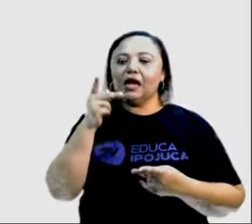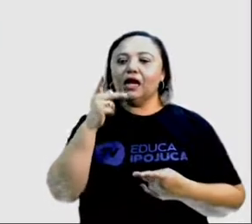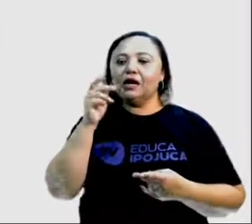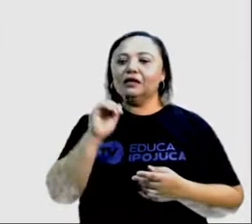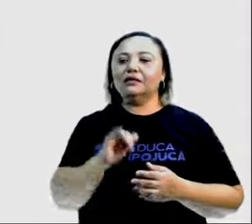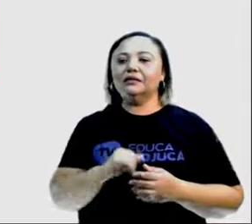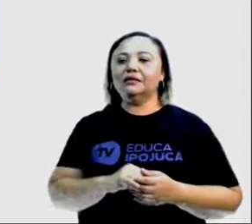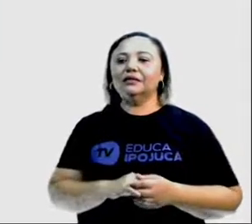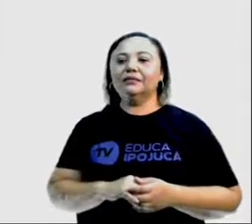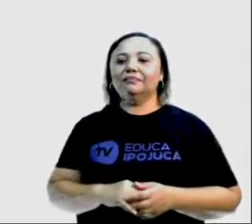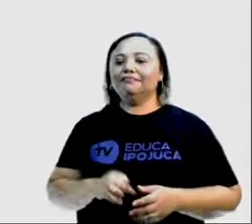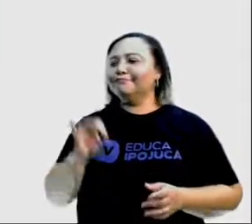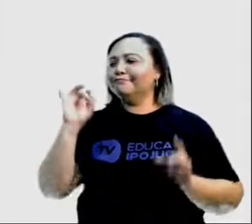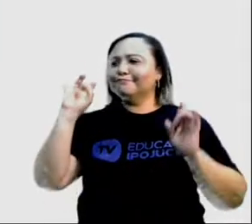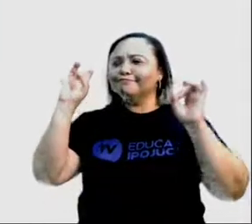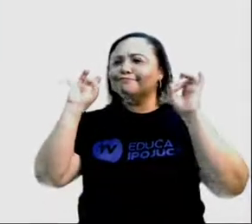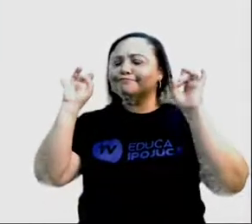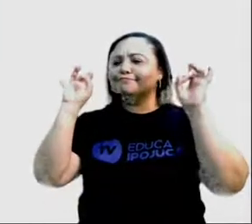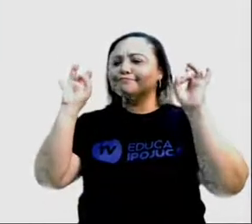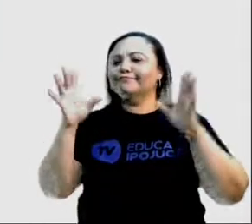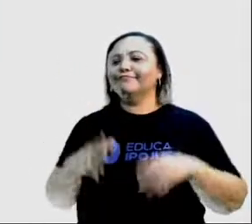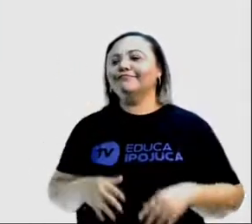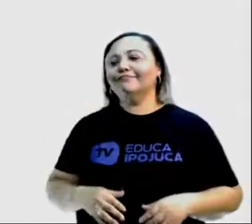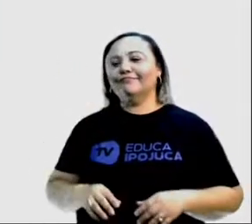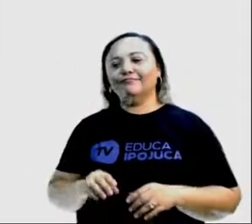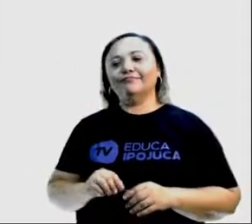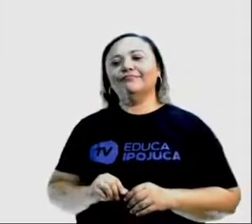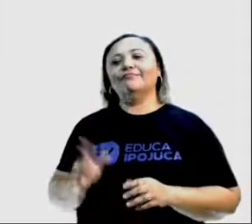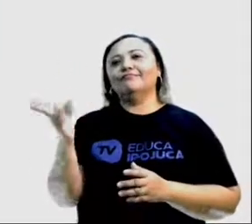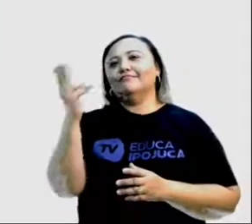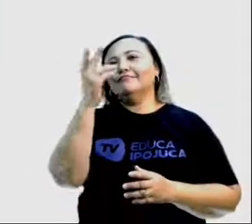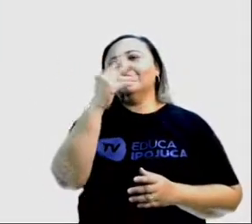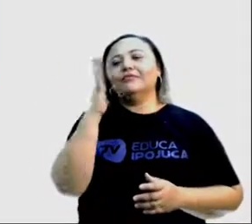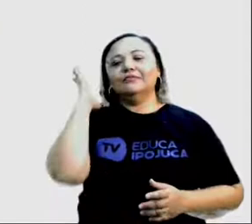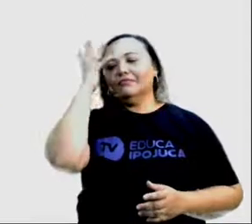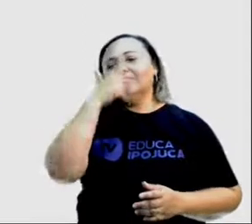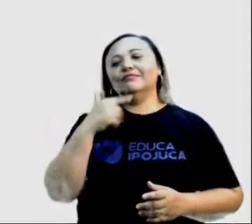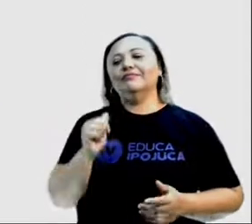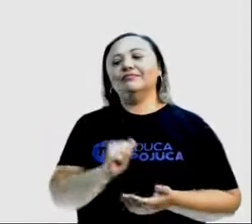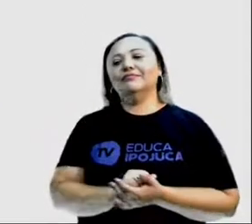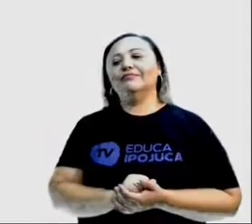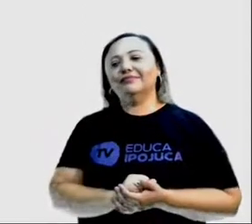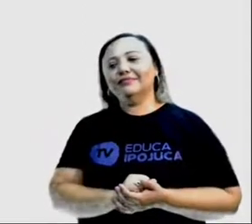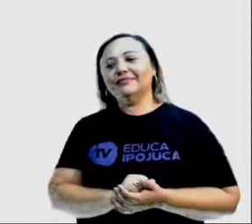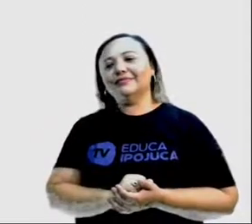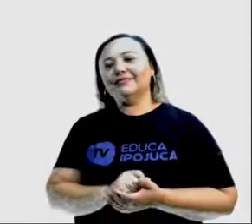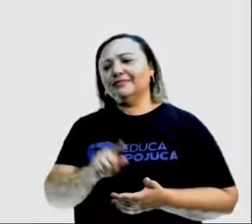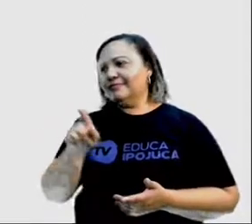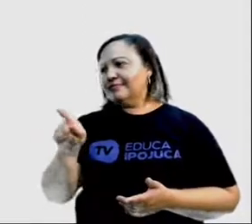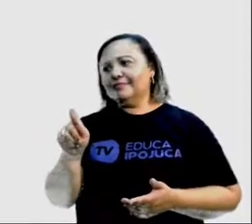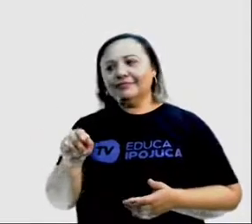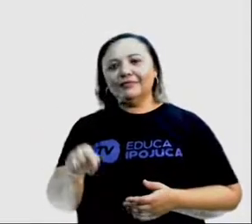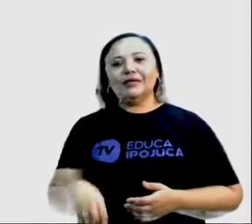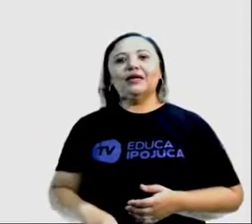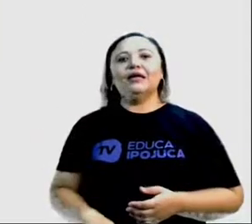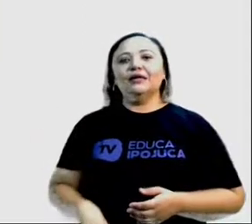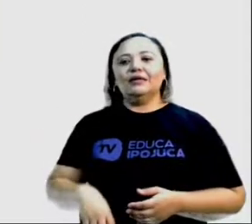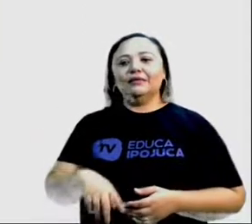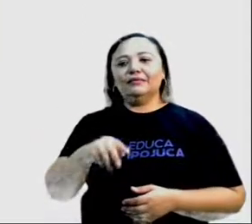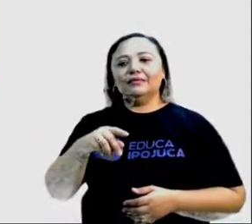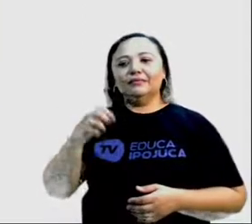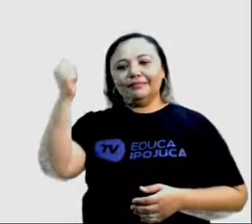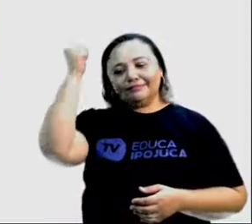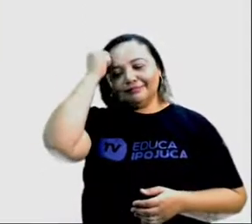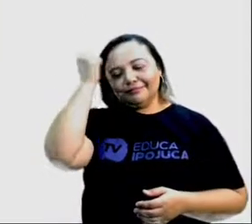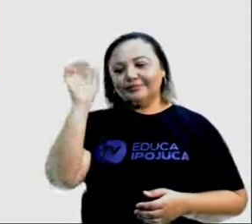Excelente marca, modelos muito bonitos. Adjetivos, você não vai se arrepender caso comprem.